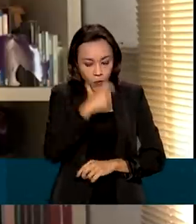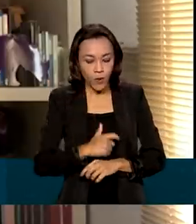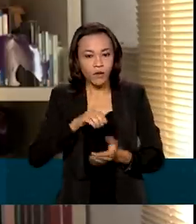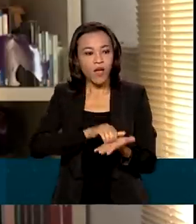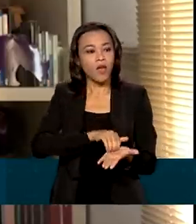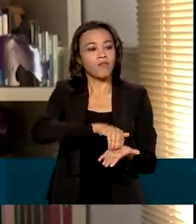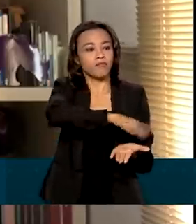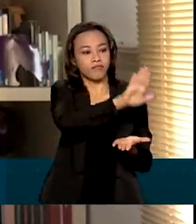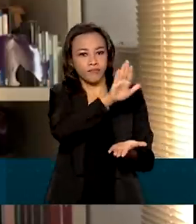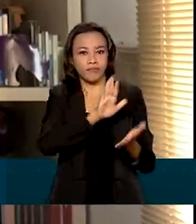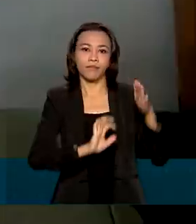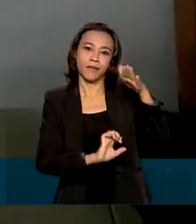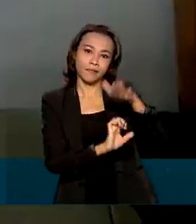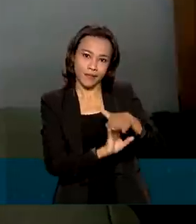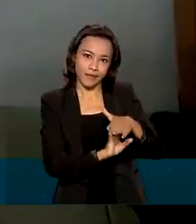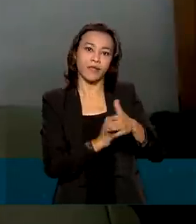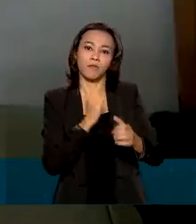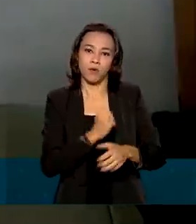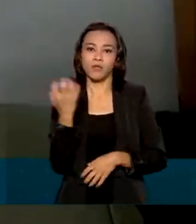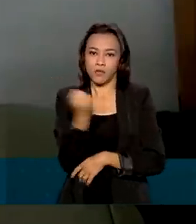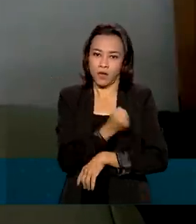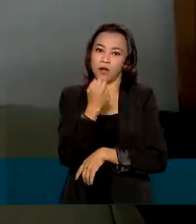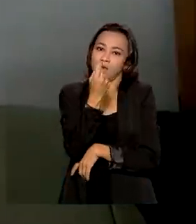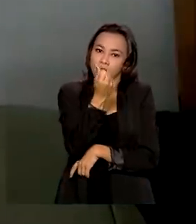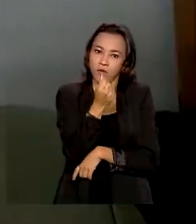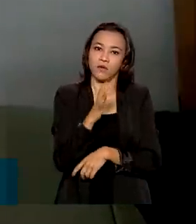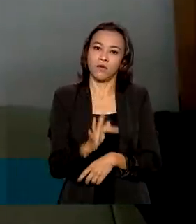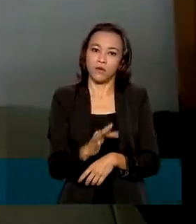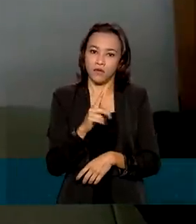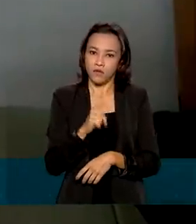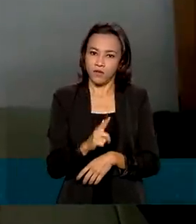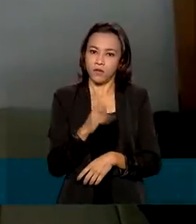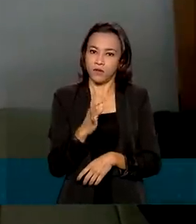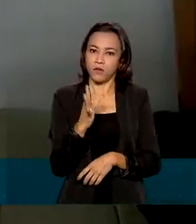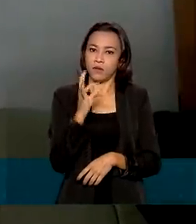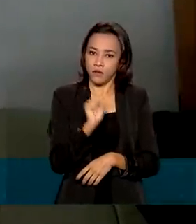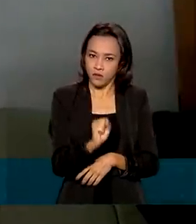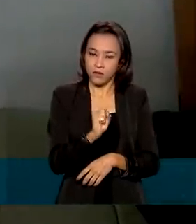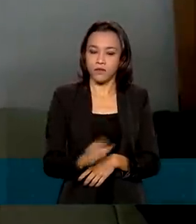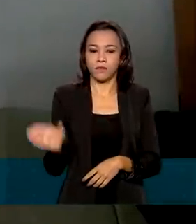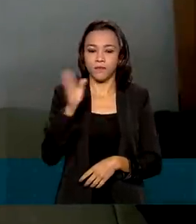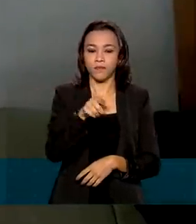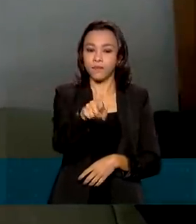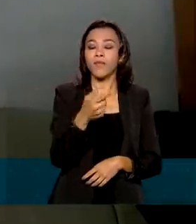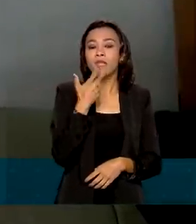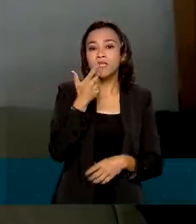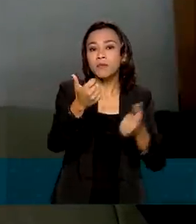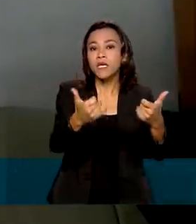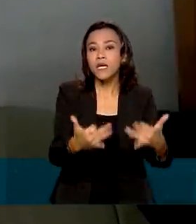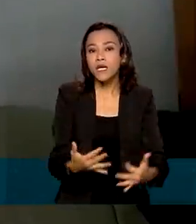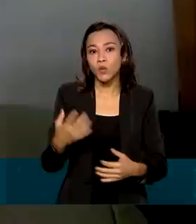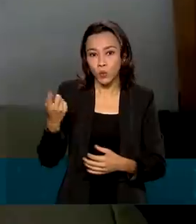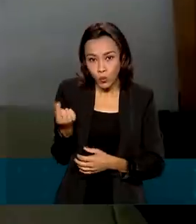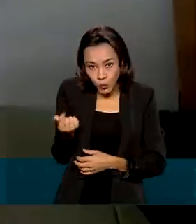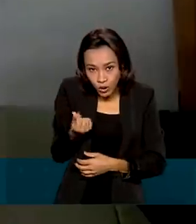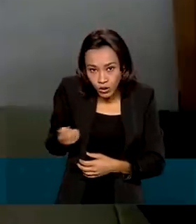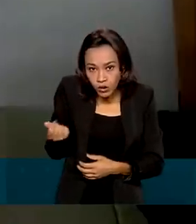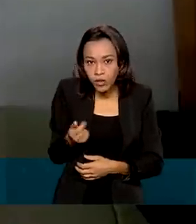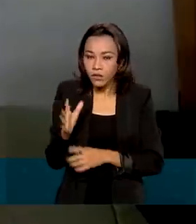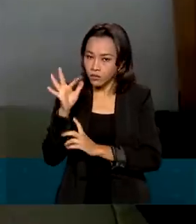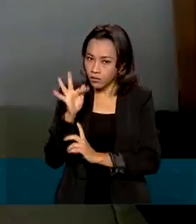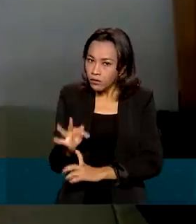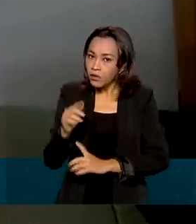demitido sem justa causa. A liberação dos recursos do FGTS para os trabalhadores dos lucros